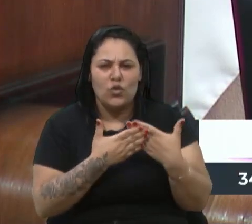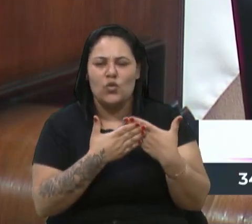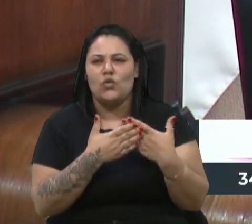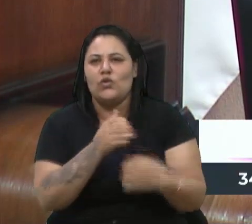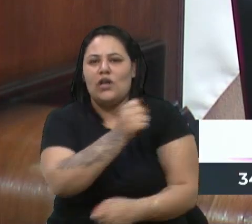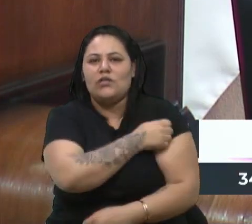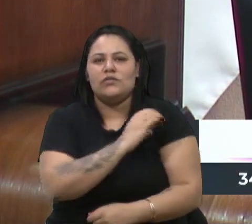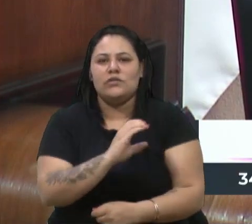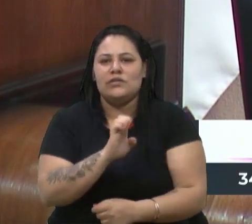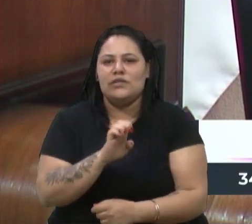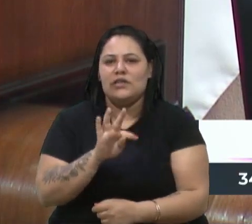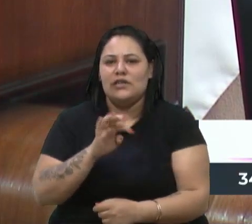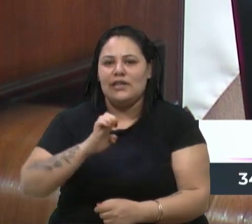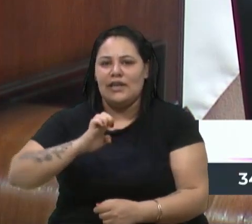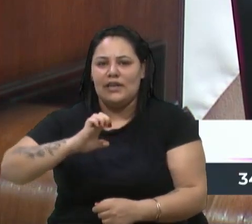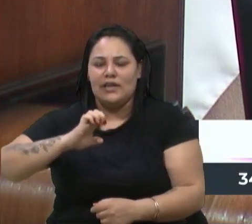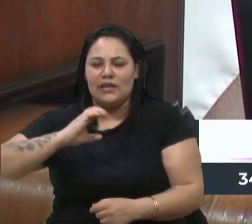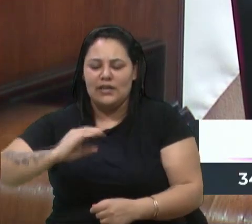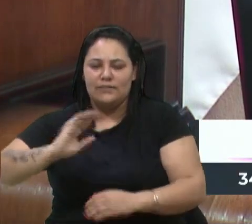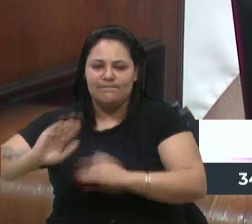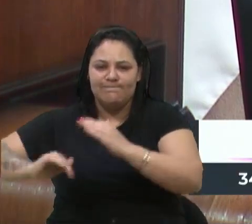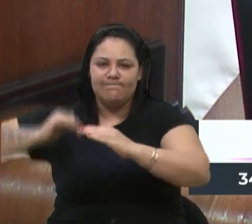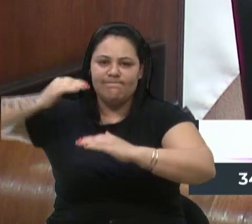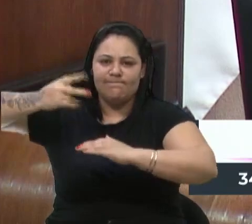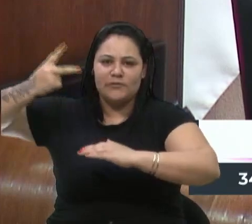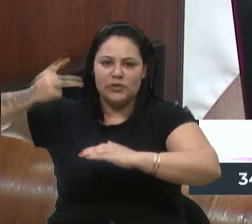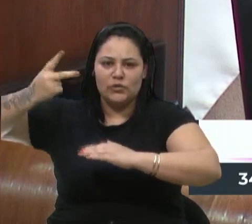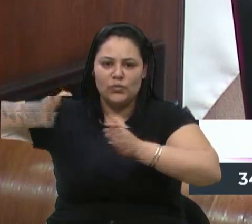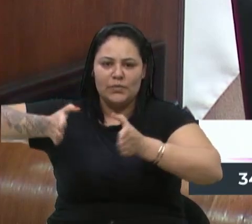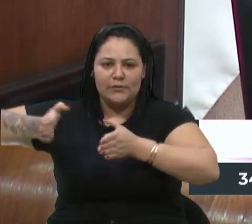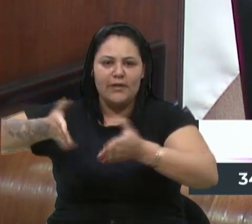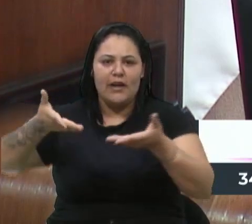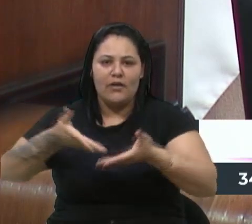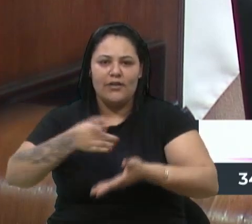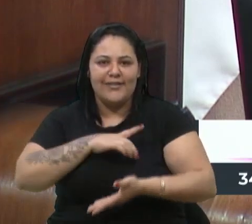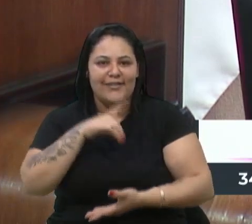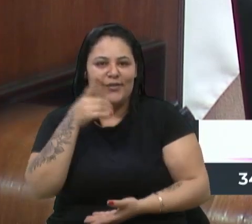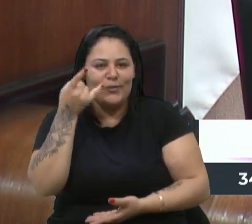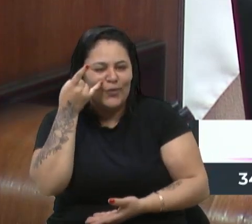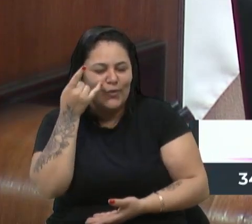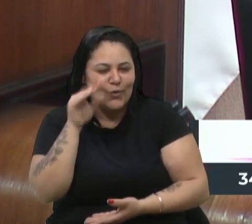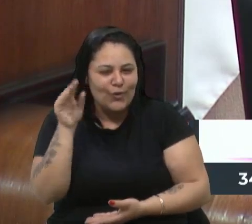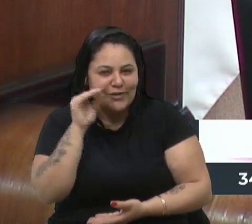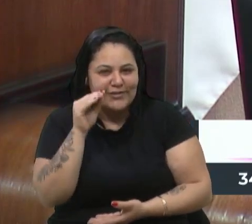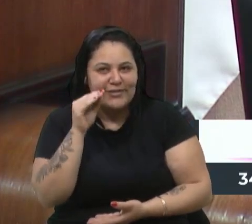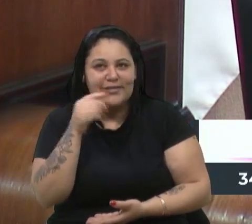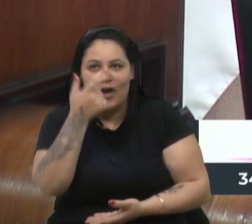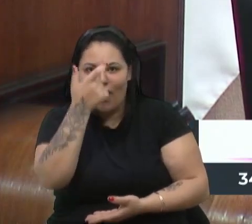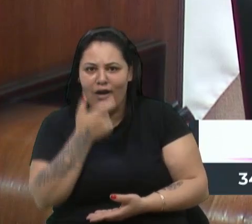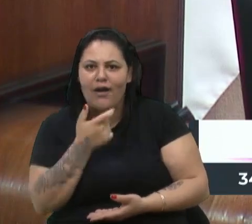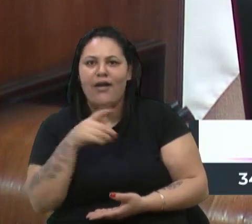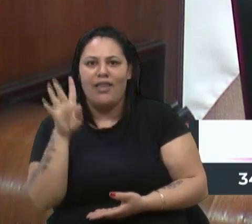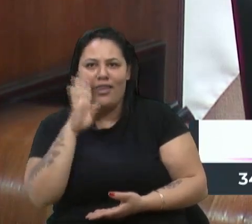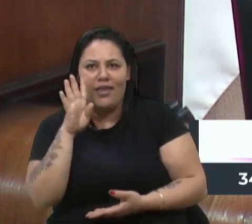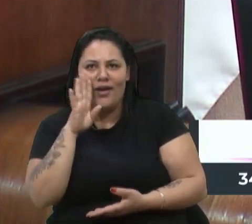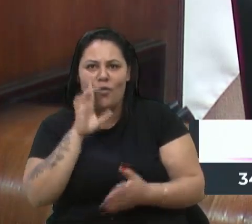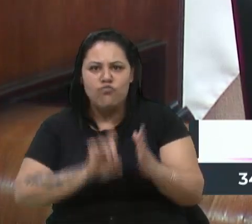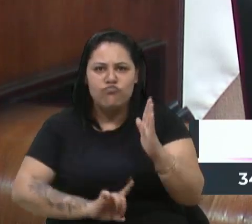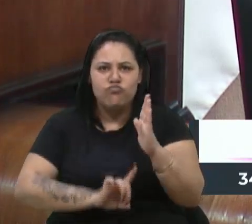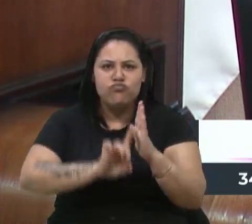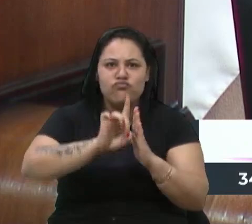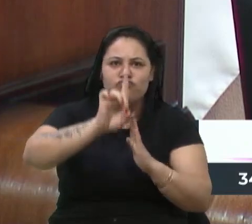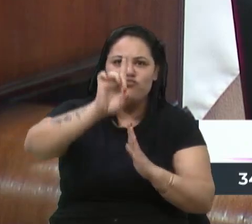para essa segunda etapa, e aí eu tenho até curiosidade, deve ser incrível essa amostra de foguetes, são avaliados conforme a